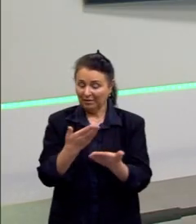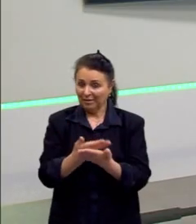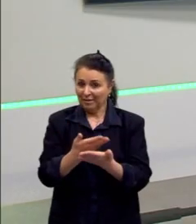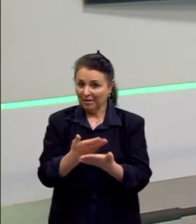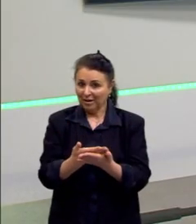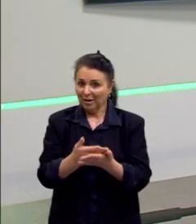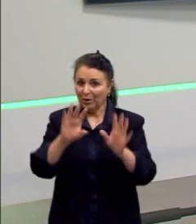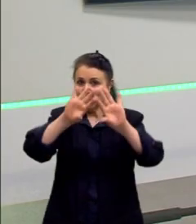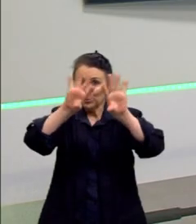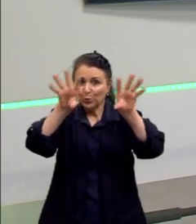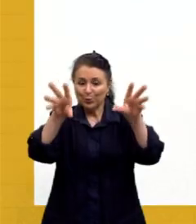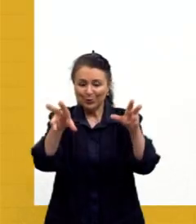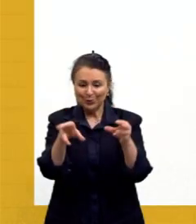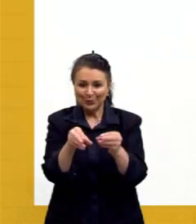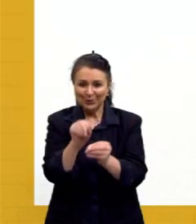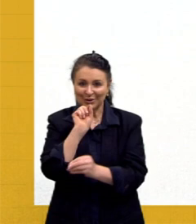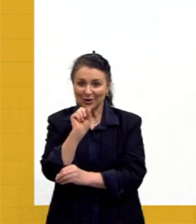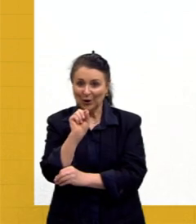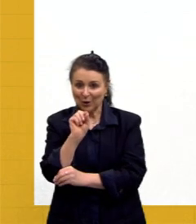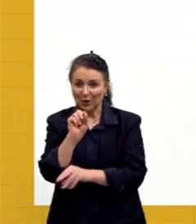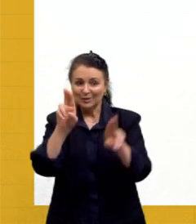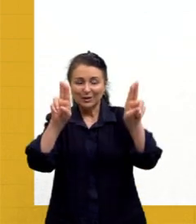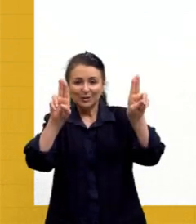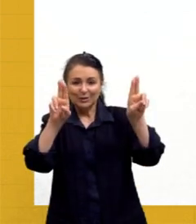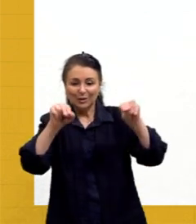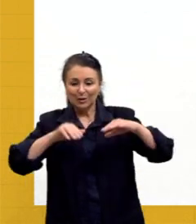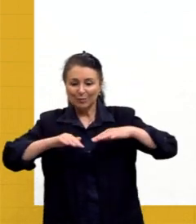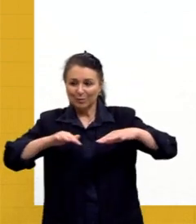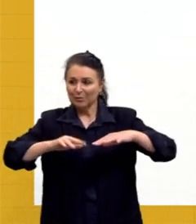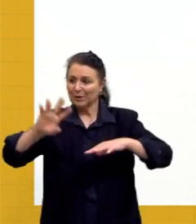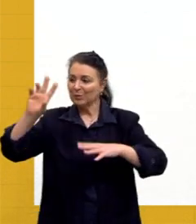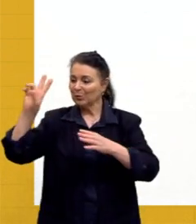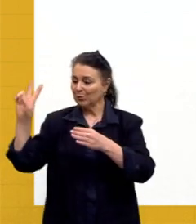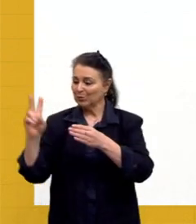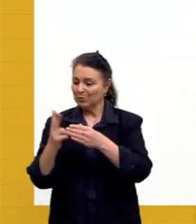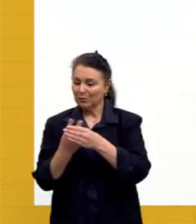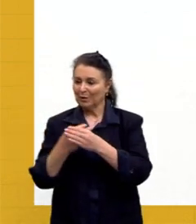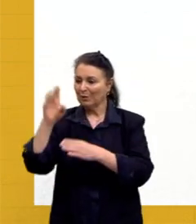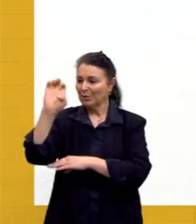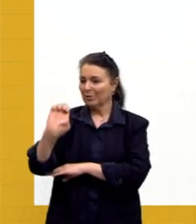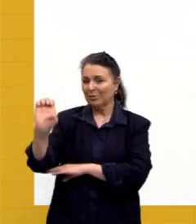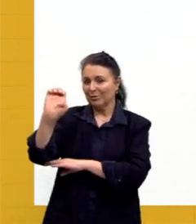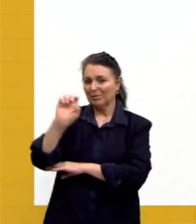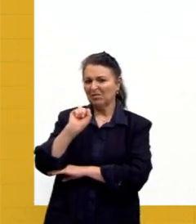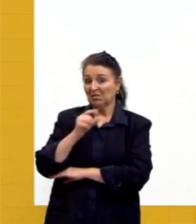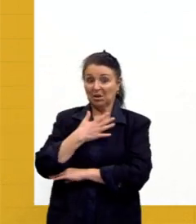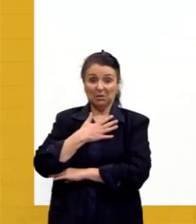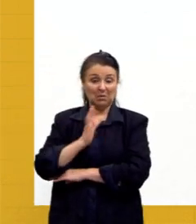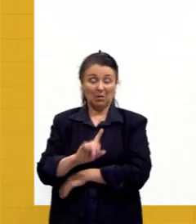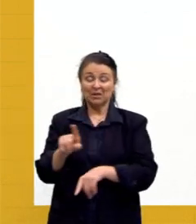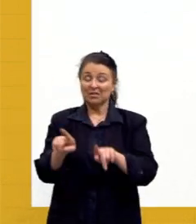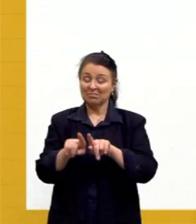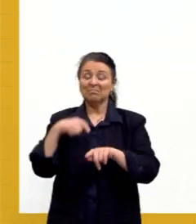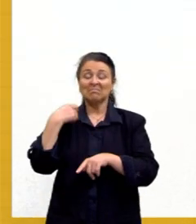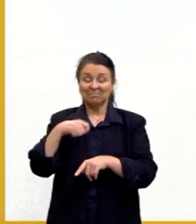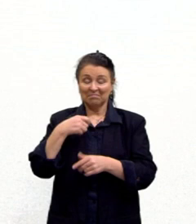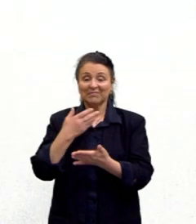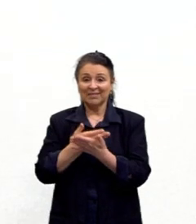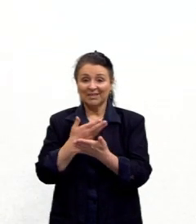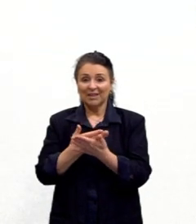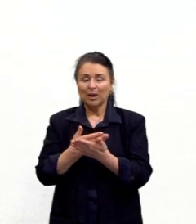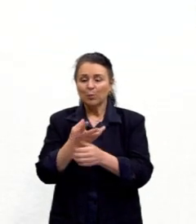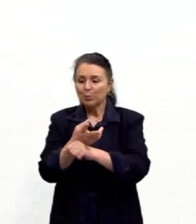quem gostou, quem gosta do assunto movimentos de vanguarda europeia, e quem não gosta também, precisa estudar,